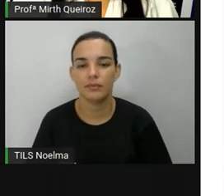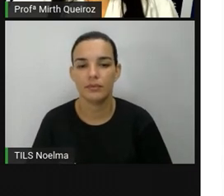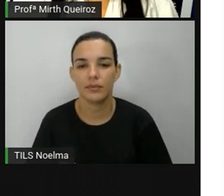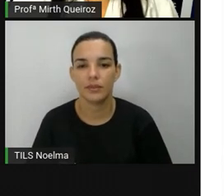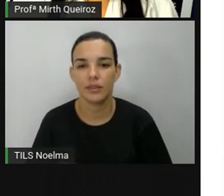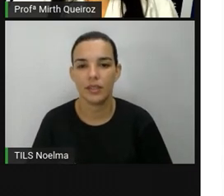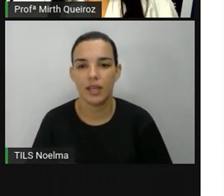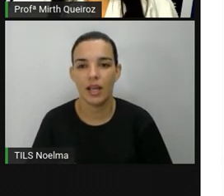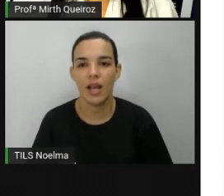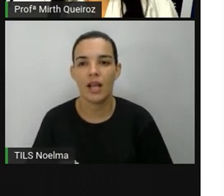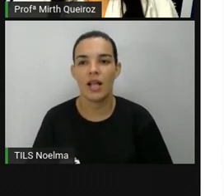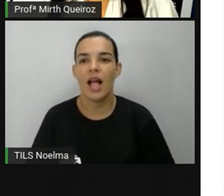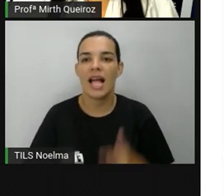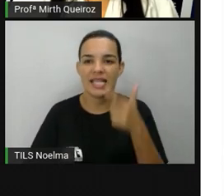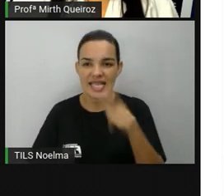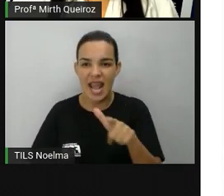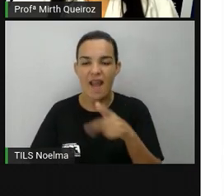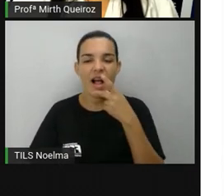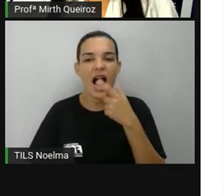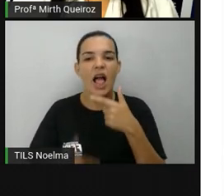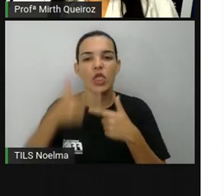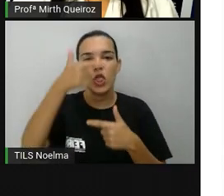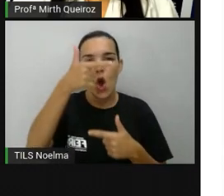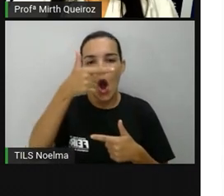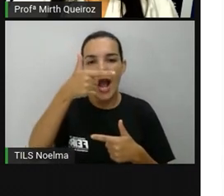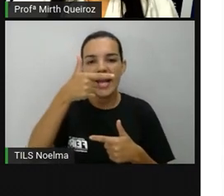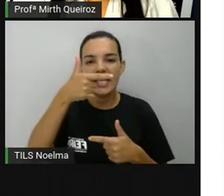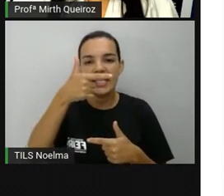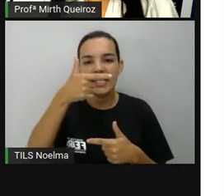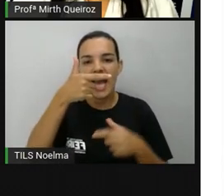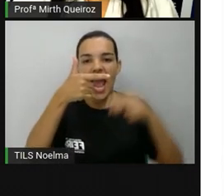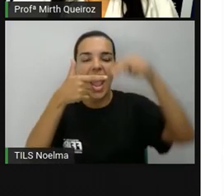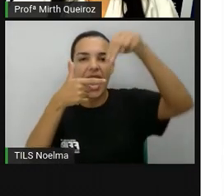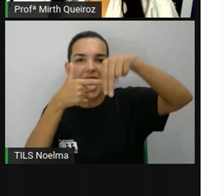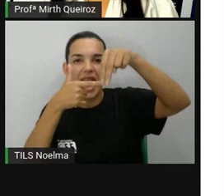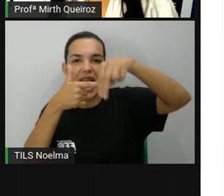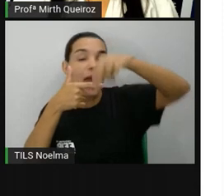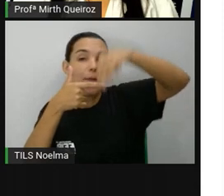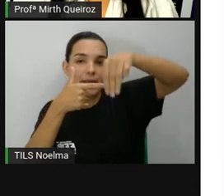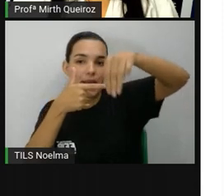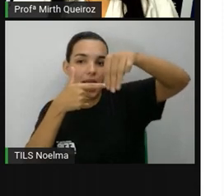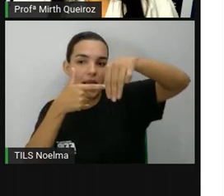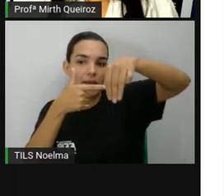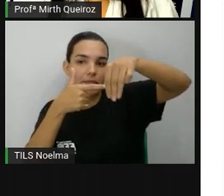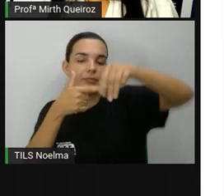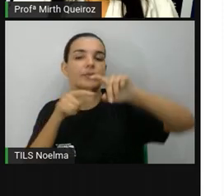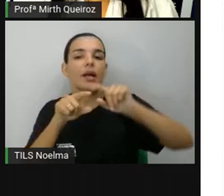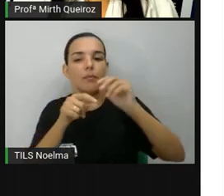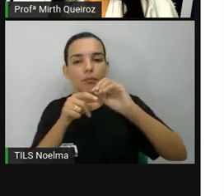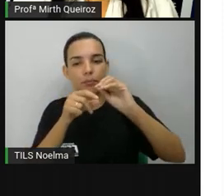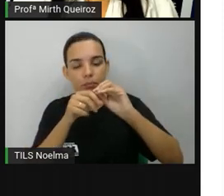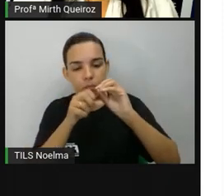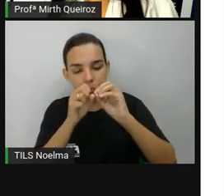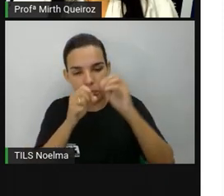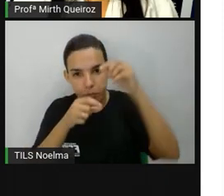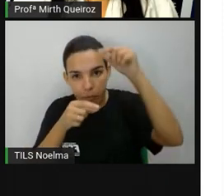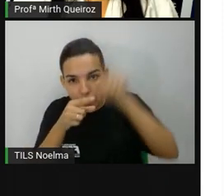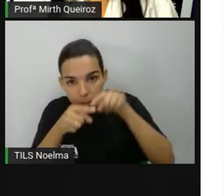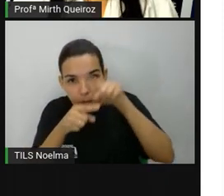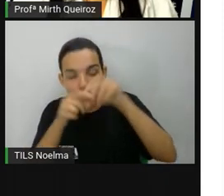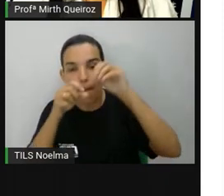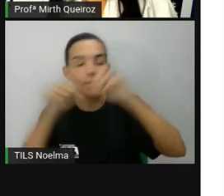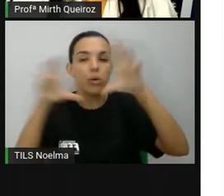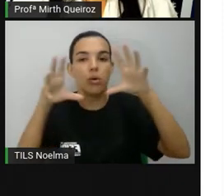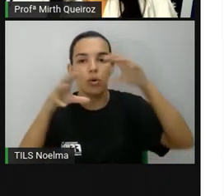falasse novamente, 2M. Aí ele ia lá e falaria assim,